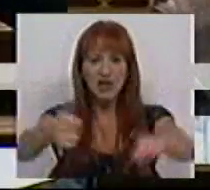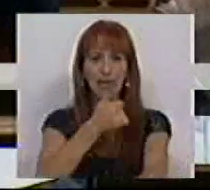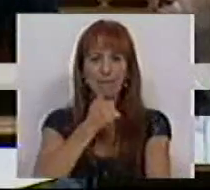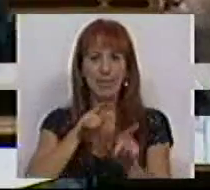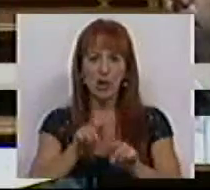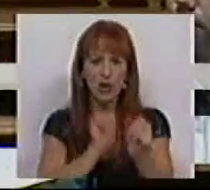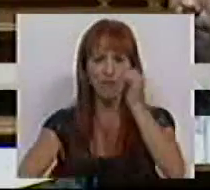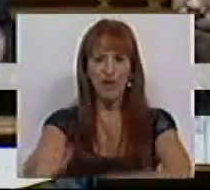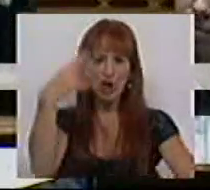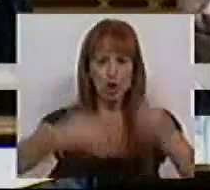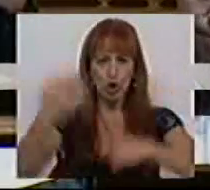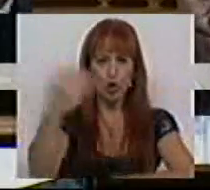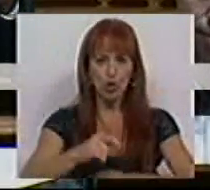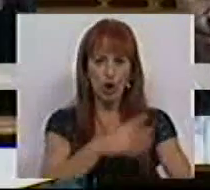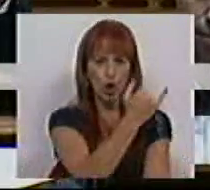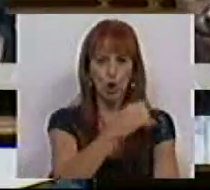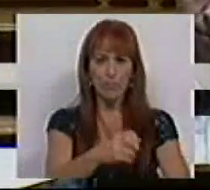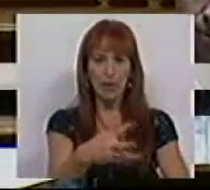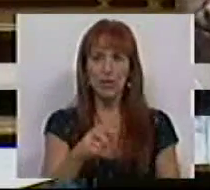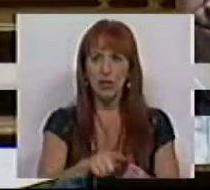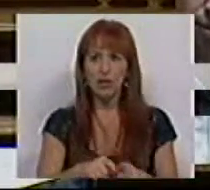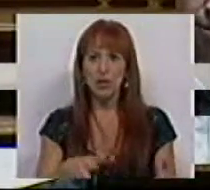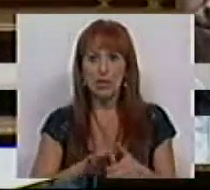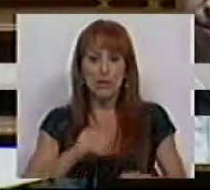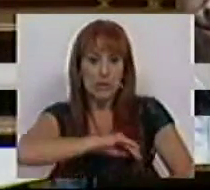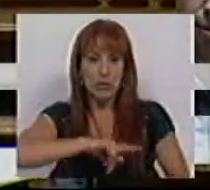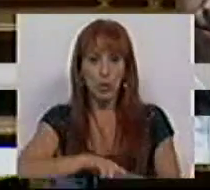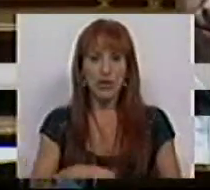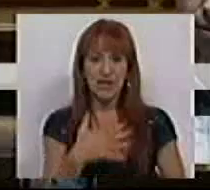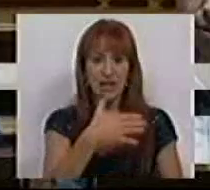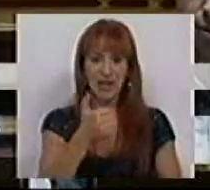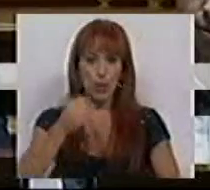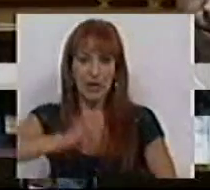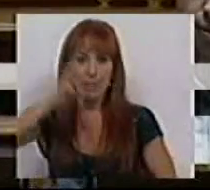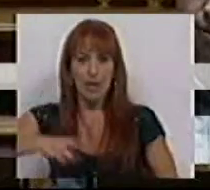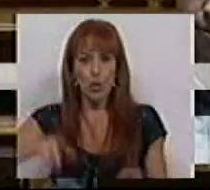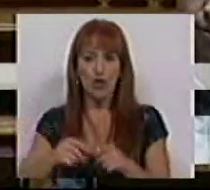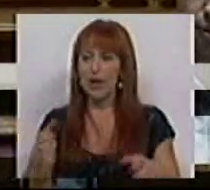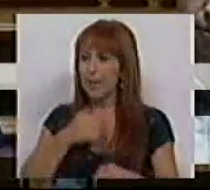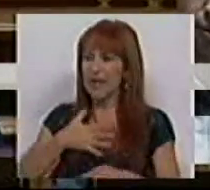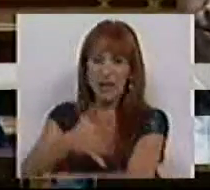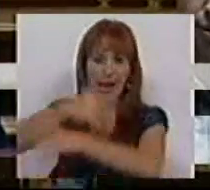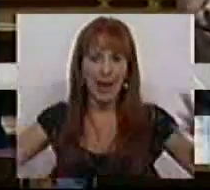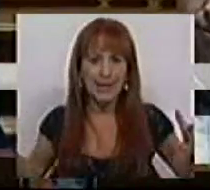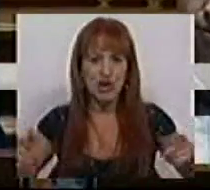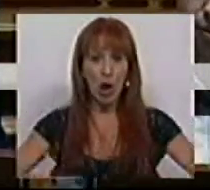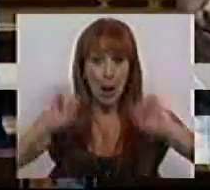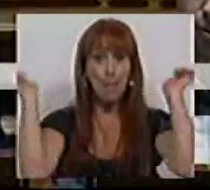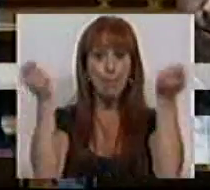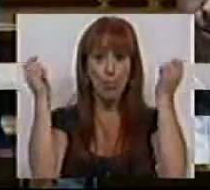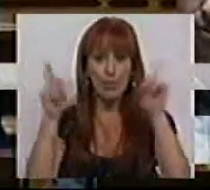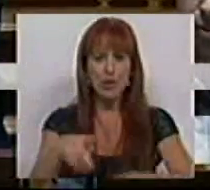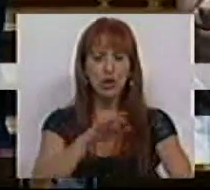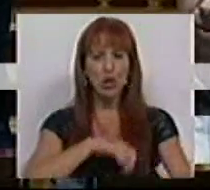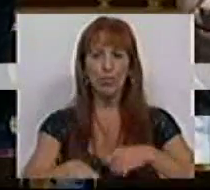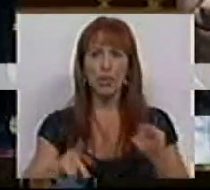medida da vossa justiça. 2.200 milhões em salários, 150 milhões às grandes empresas. Populismo,